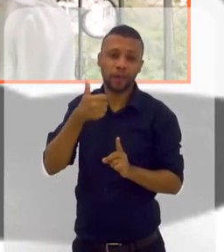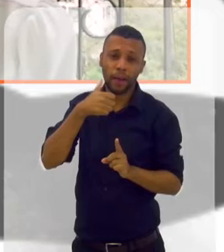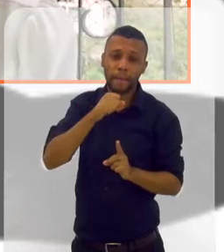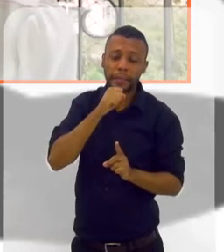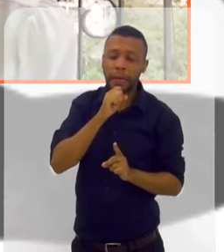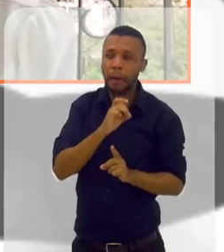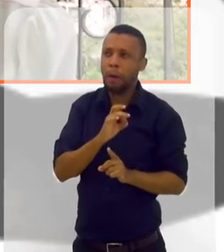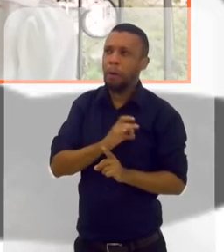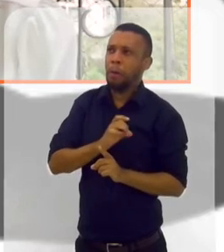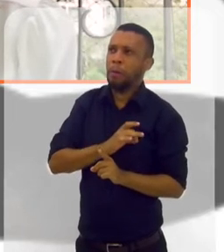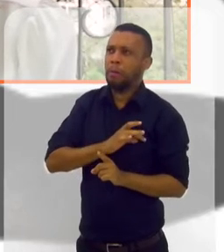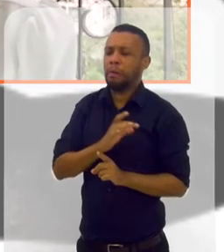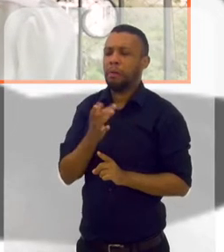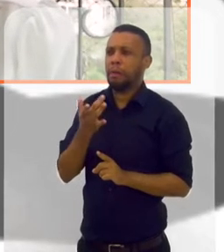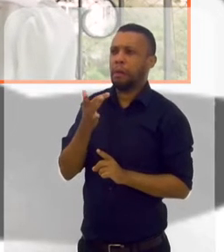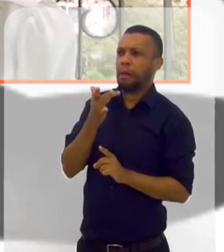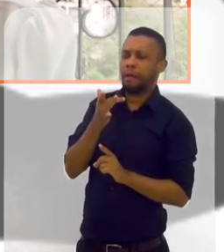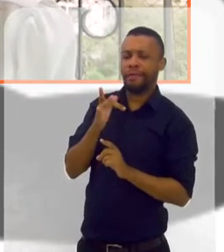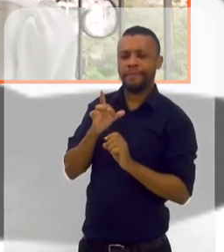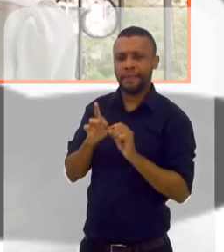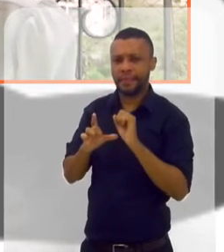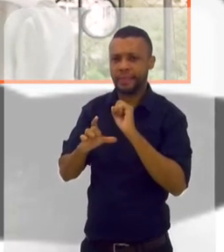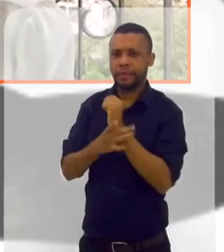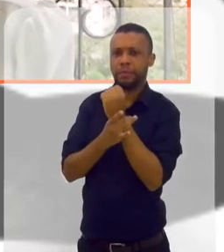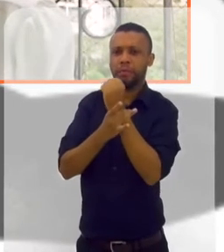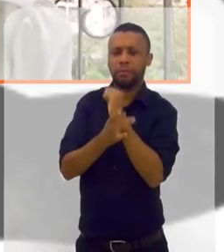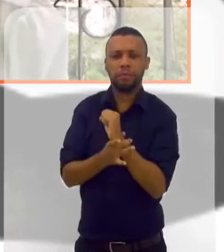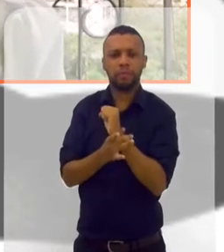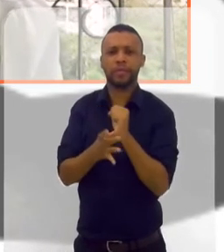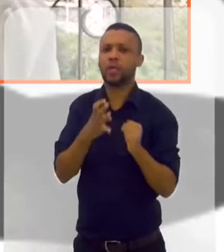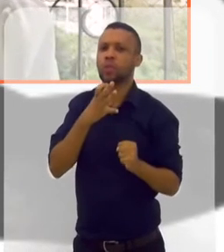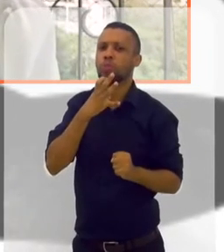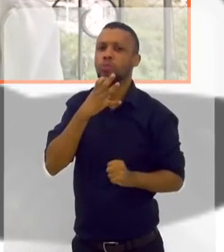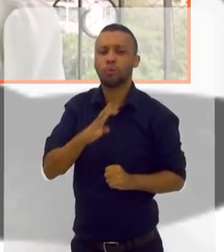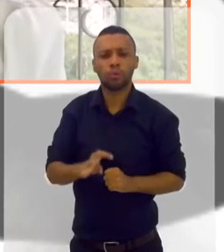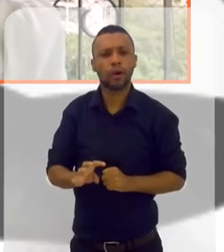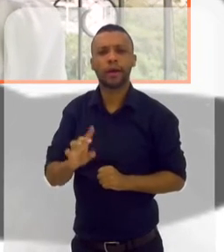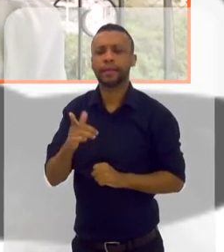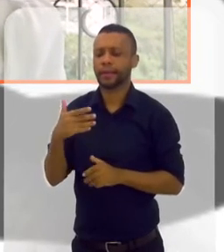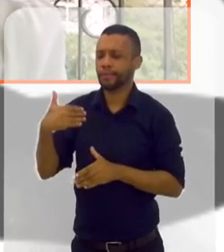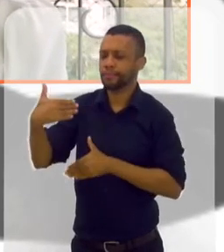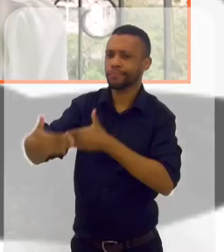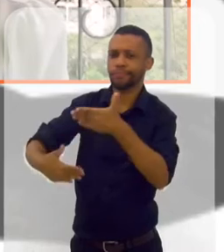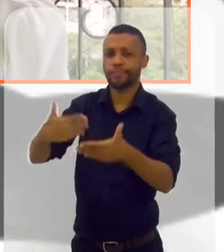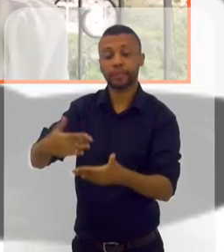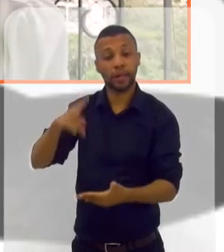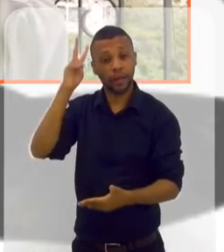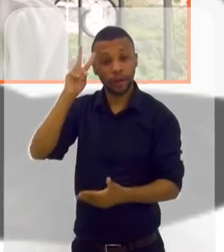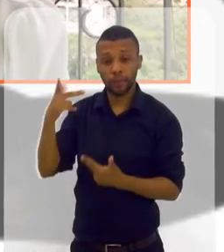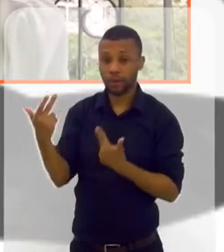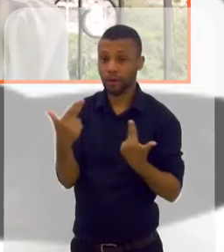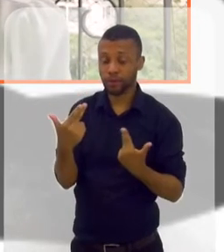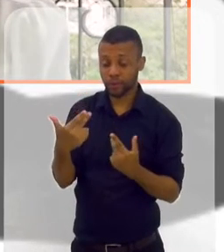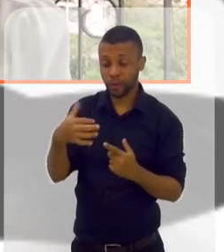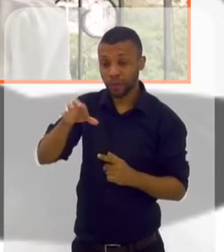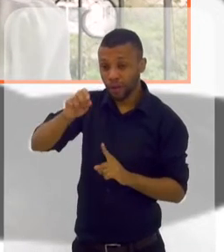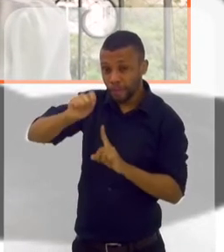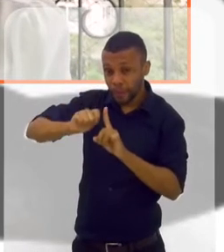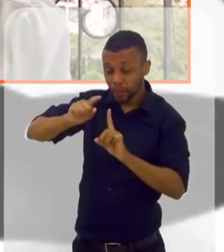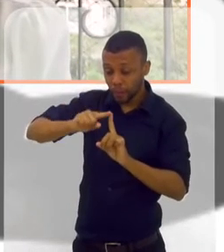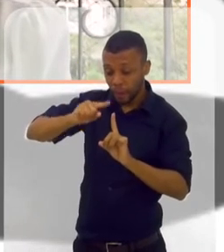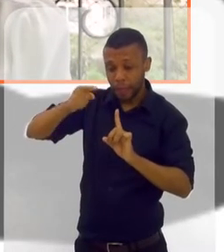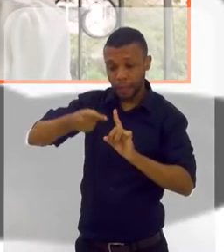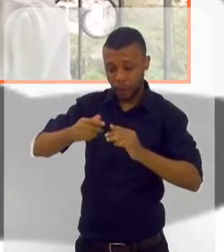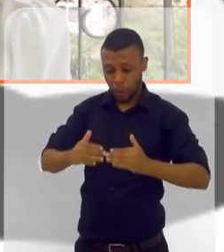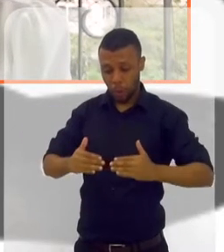engravidamos, né? Dá um medo. Você fica insegura. Você não conhece aquele processo. Eu lembro de mim mesmo. Eu falei, meu Deus, e agora? Eu estou aqui com